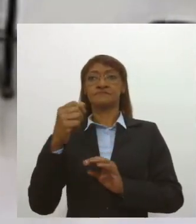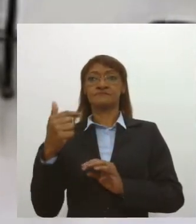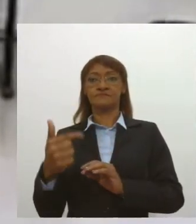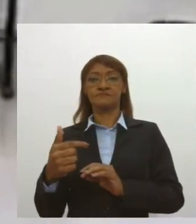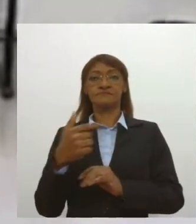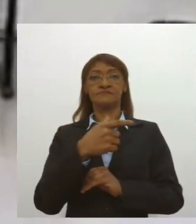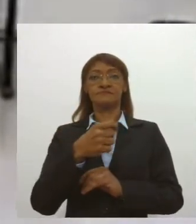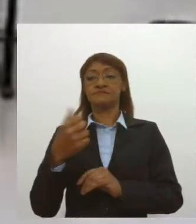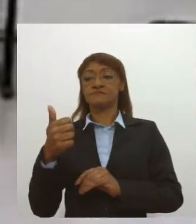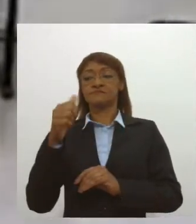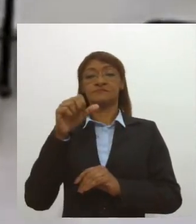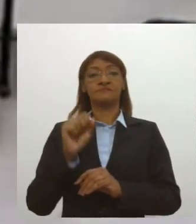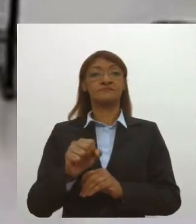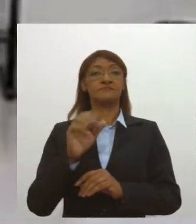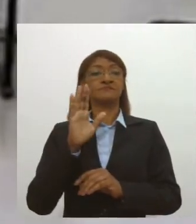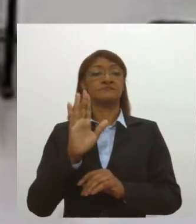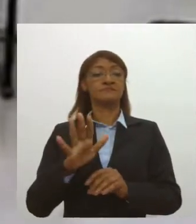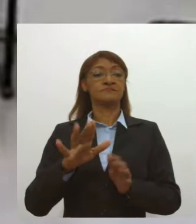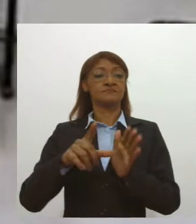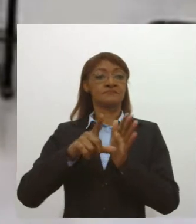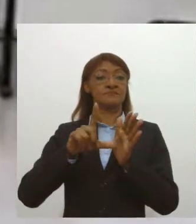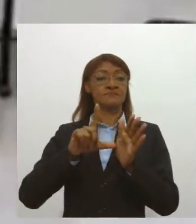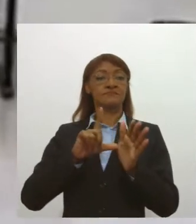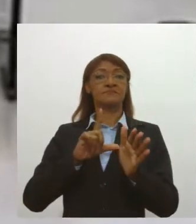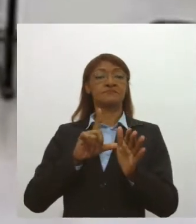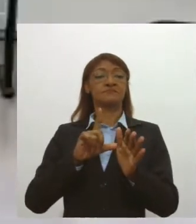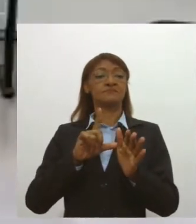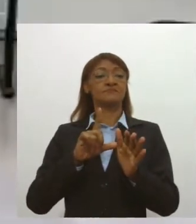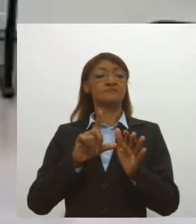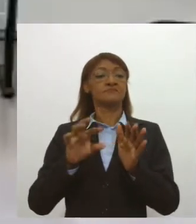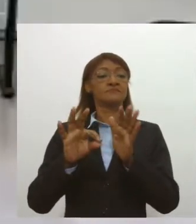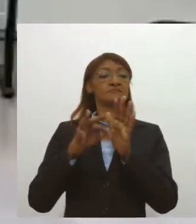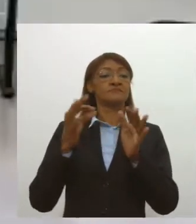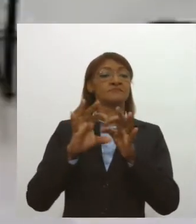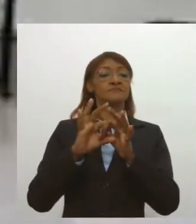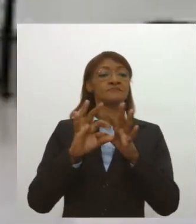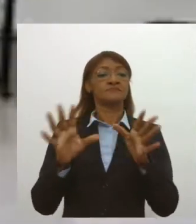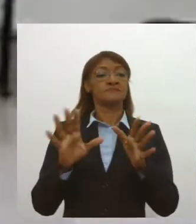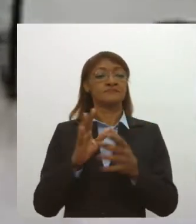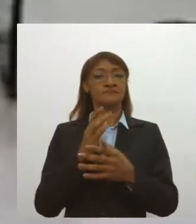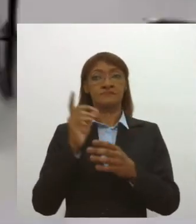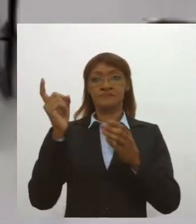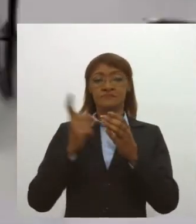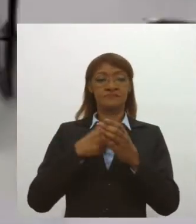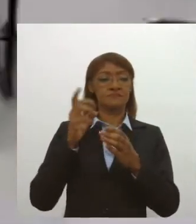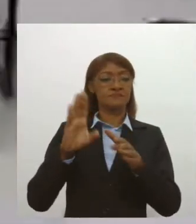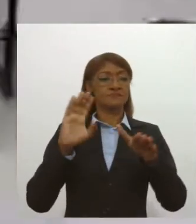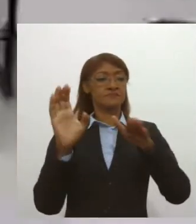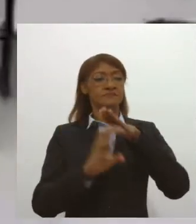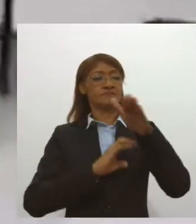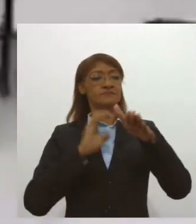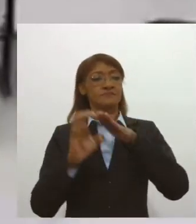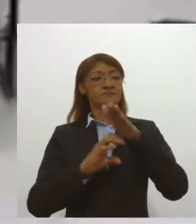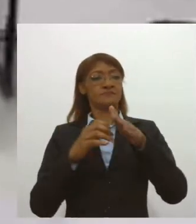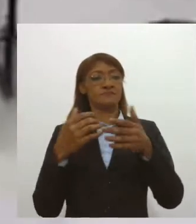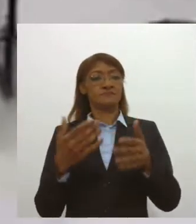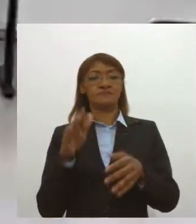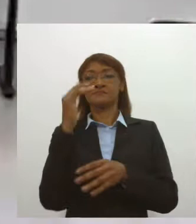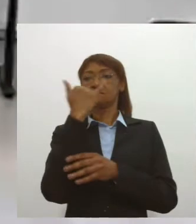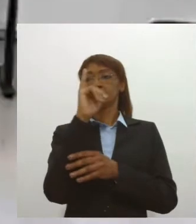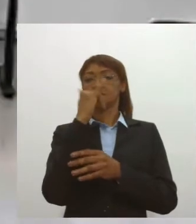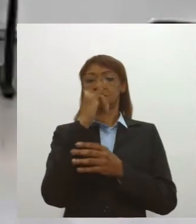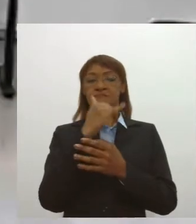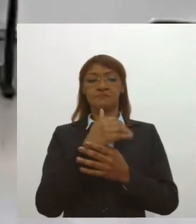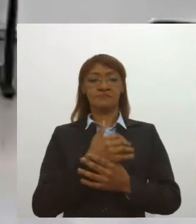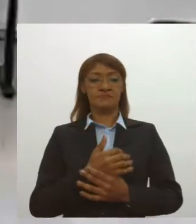Essa lei, ela autorizava o governo de Sergipe a realizar compensação de dívidas com empresas concessionárias de energia elétrica.